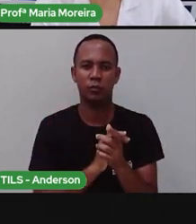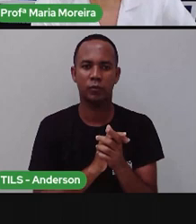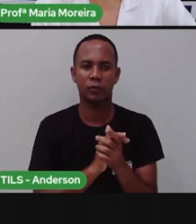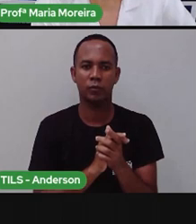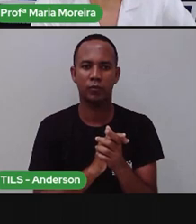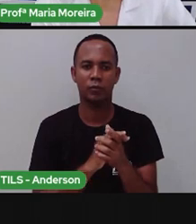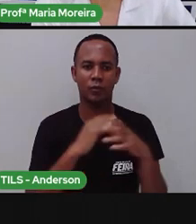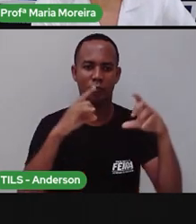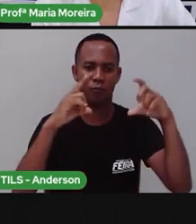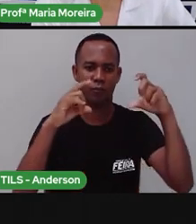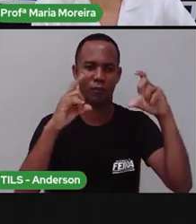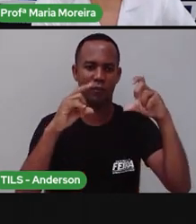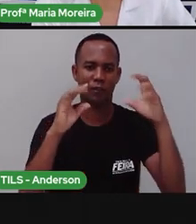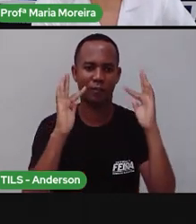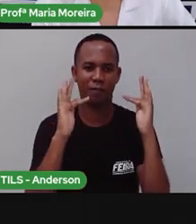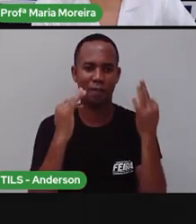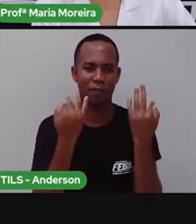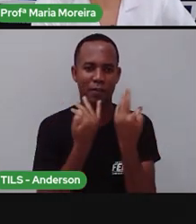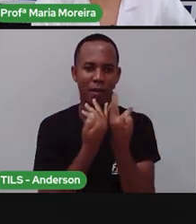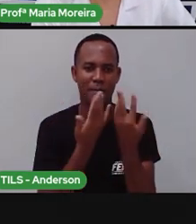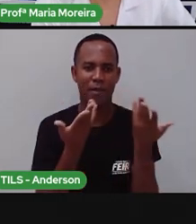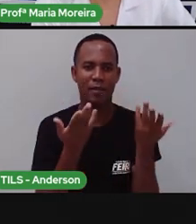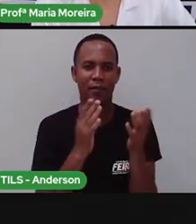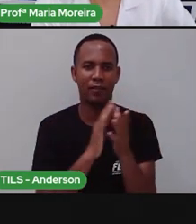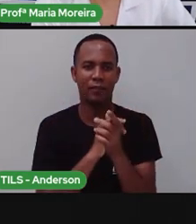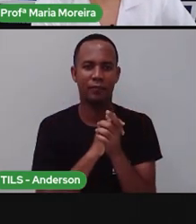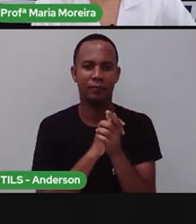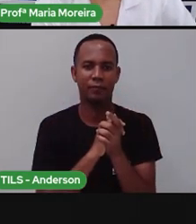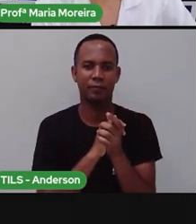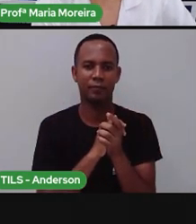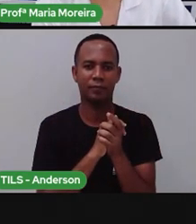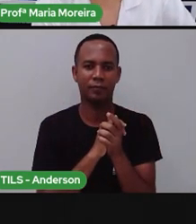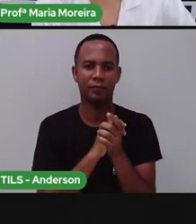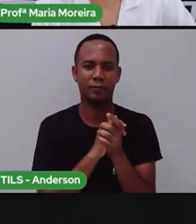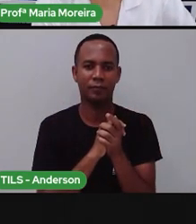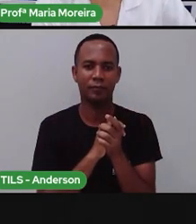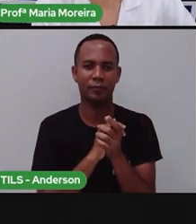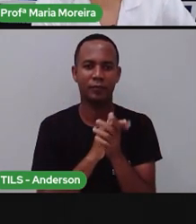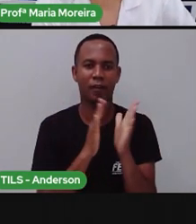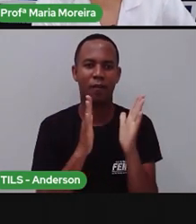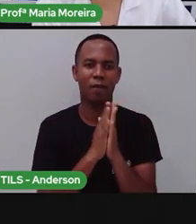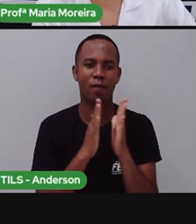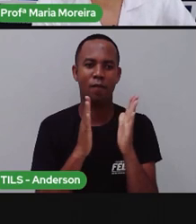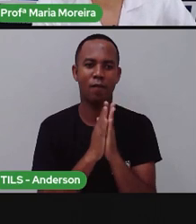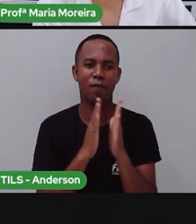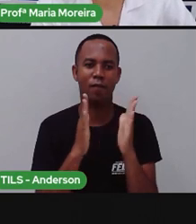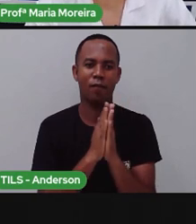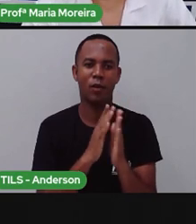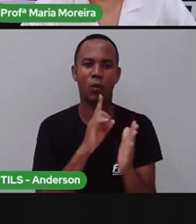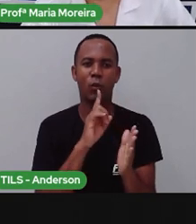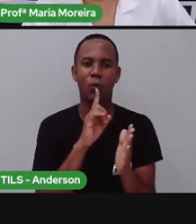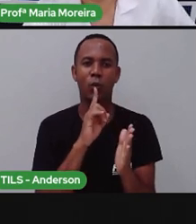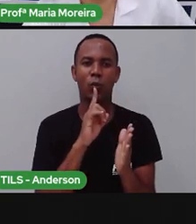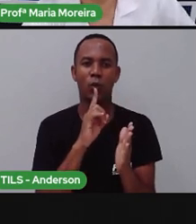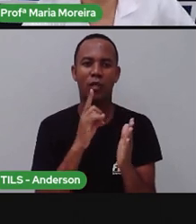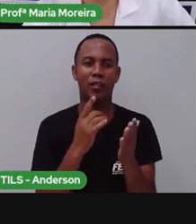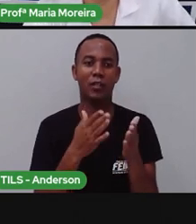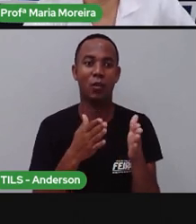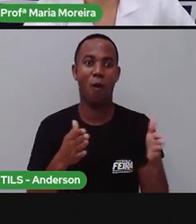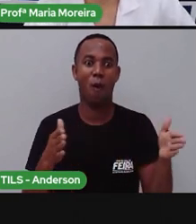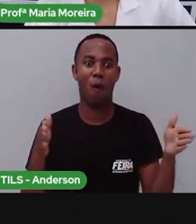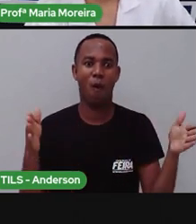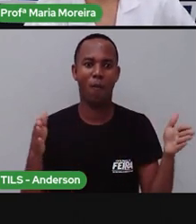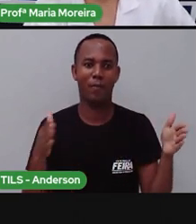Olha só. A fotografia de uma família, né? E uma fotografia de aniversário de quando os bolos, Anderson. Eles eram